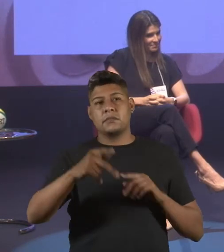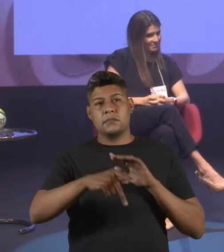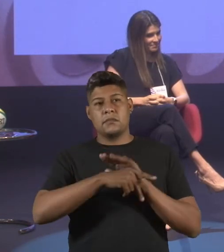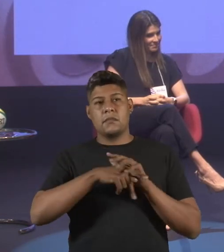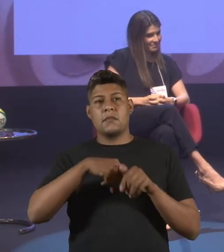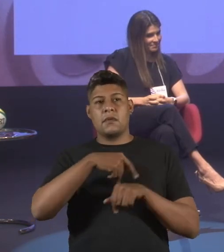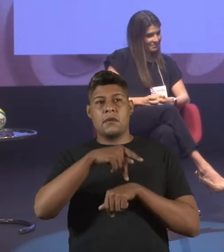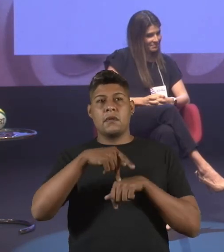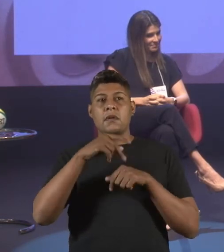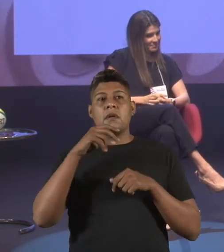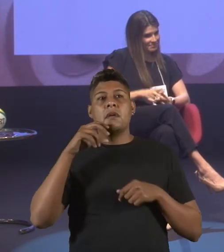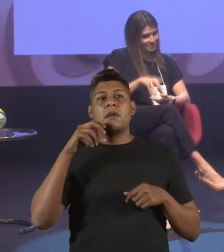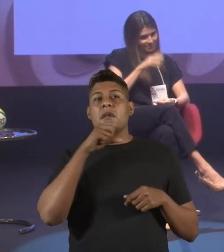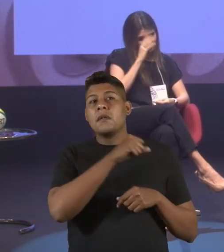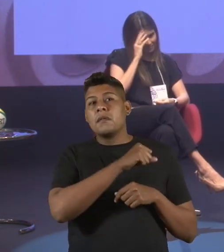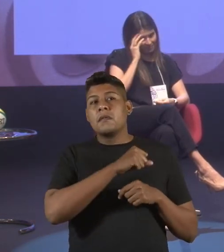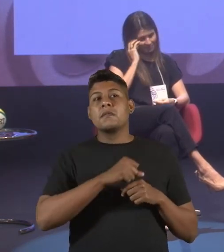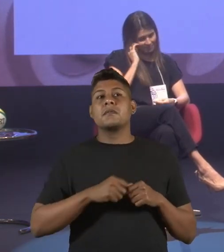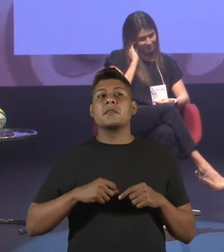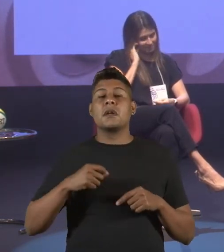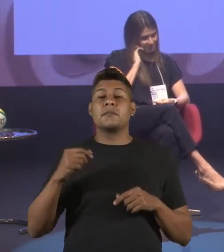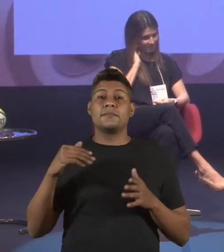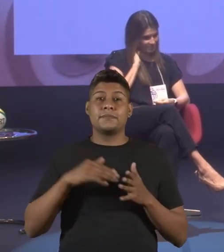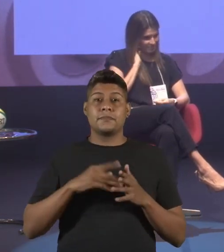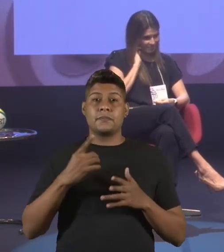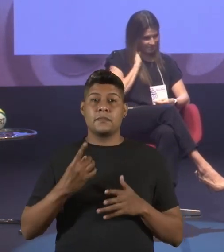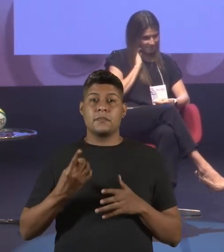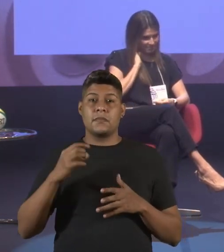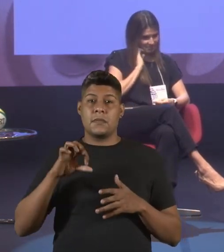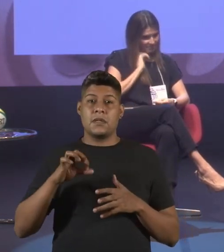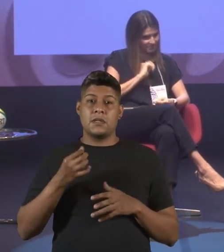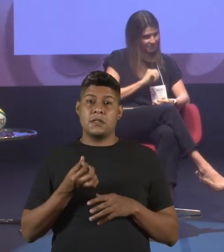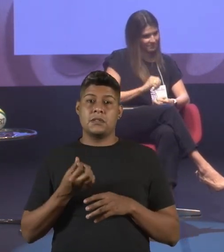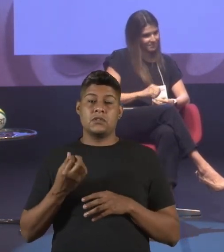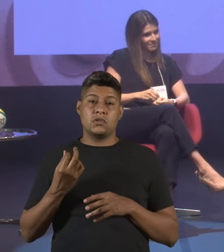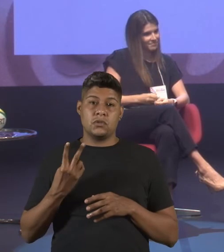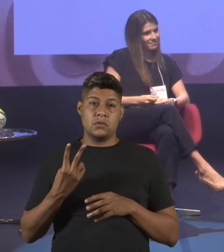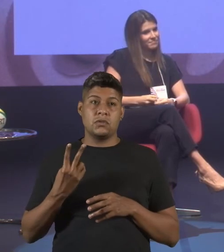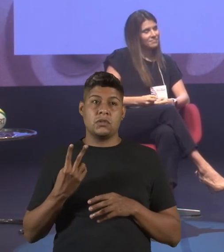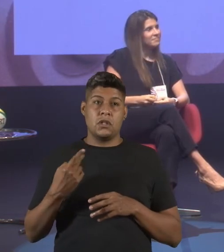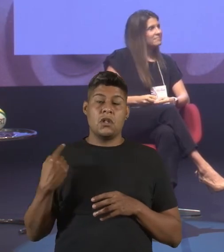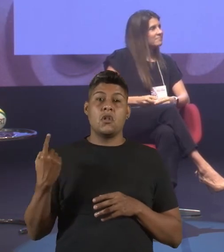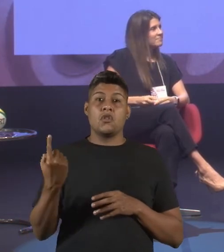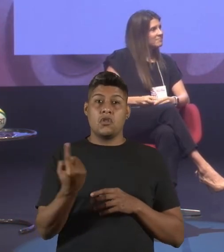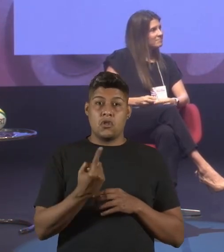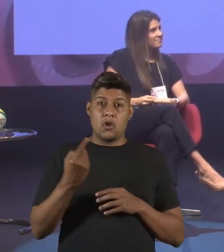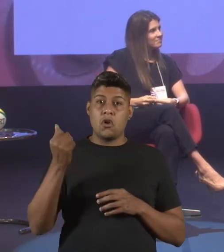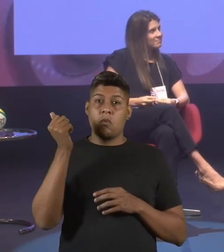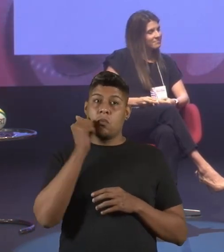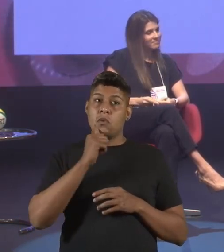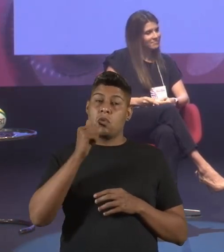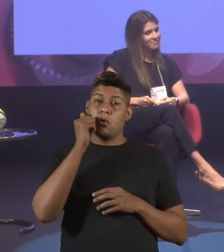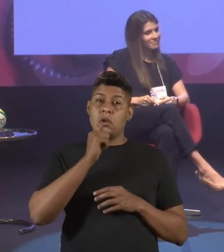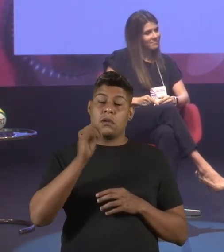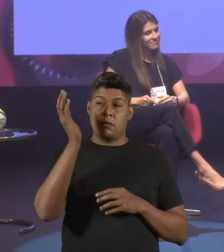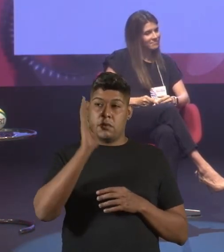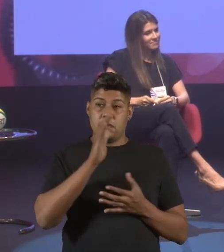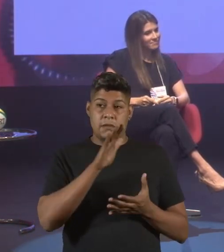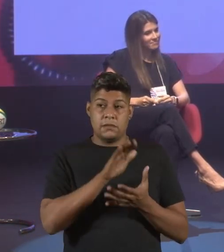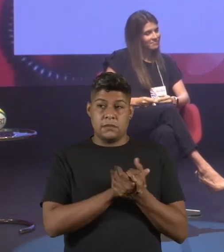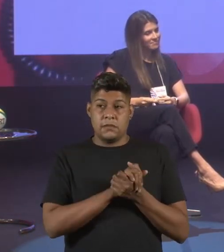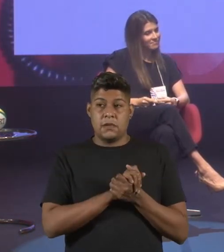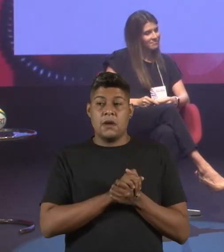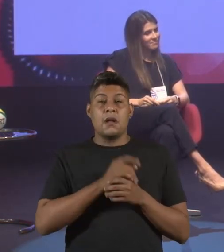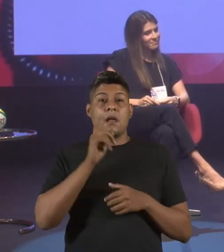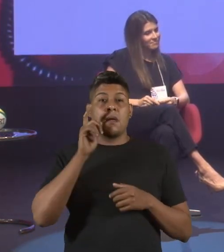país? Rapidamente. Até 1962, nós, mulheres brasileiras casadas, éramos